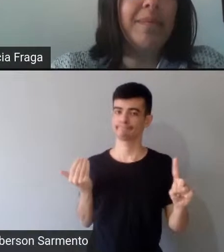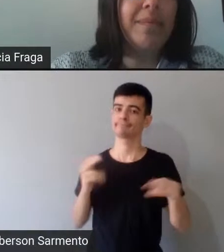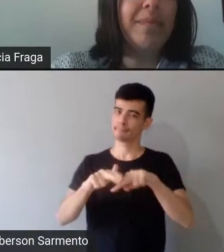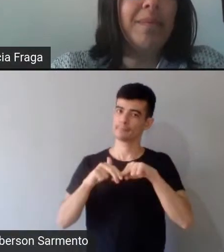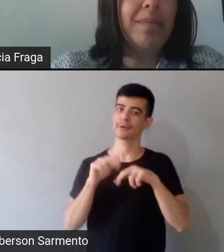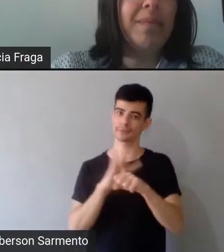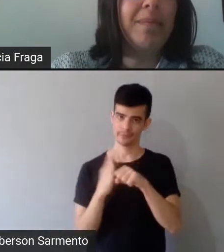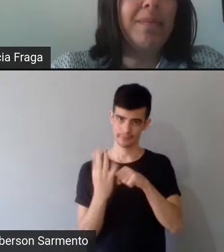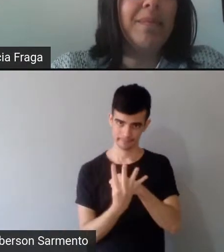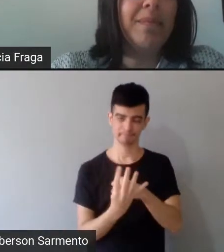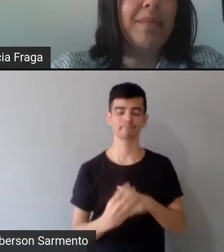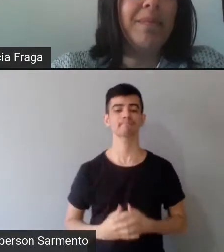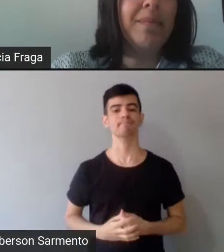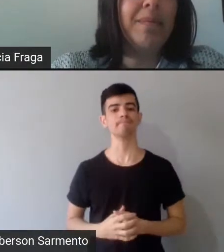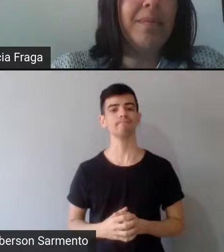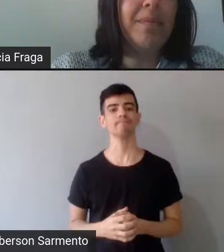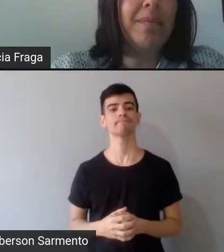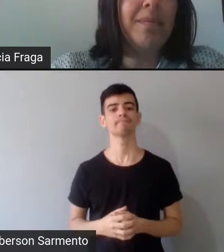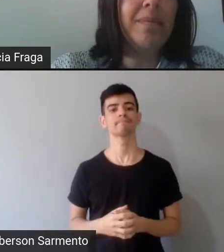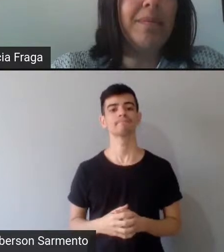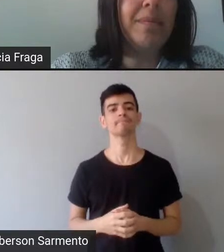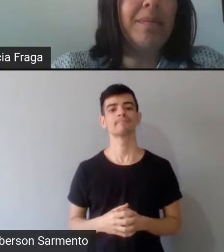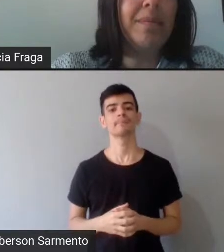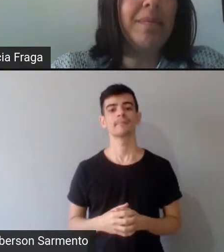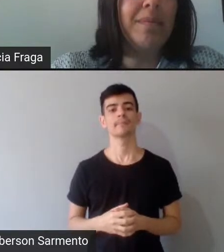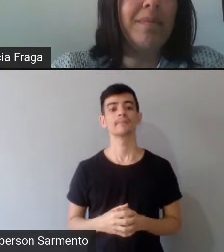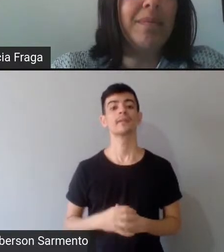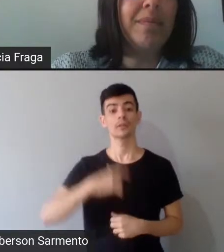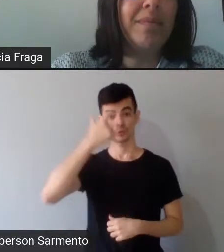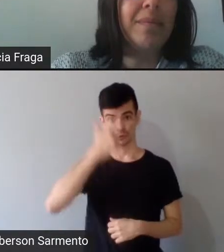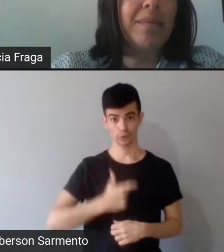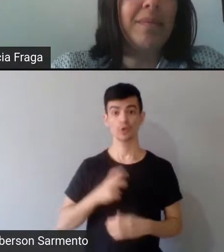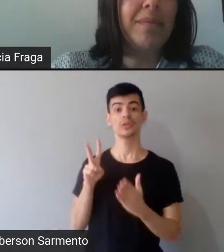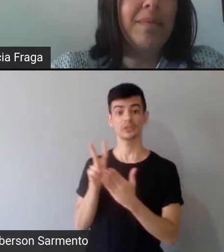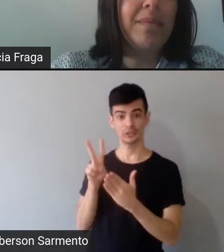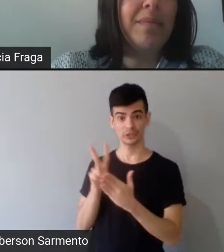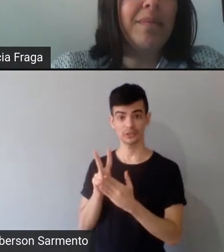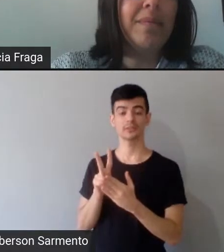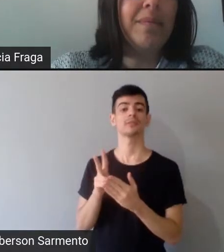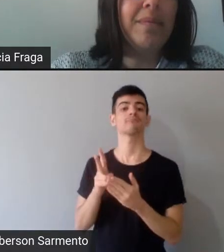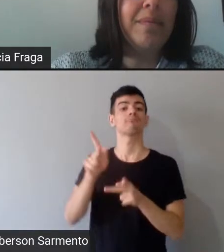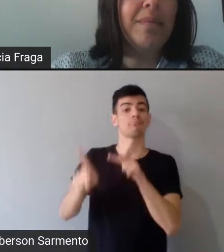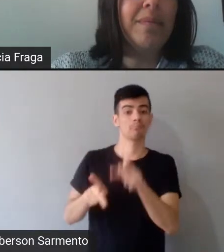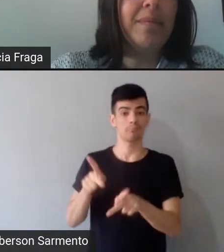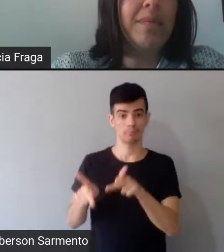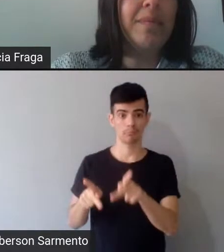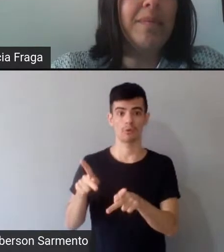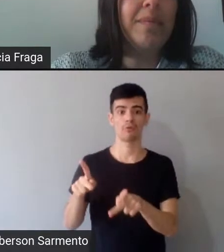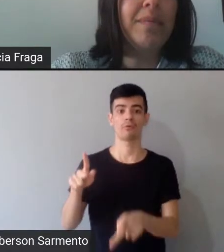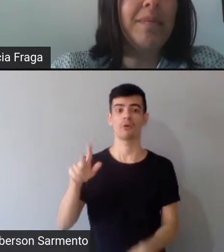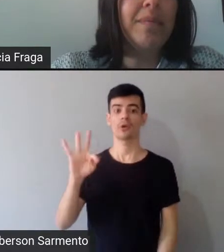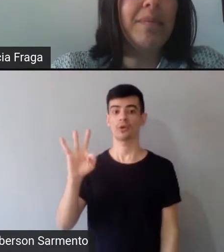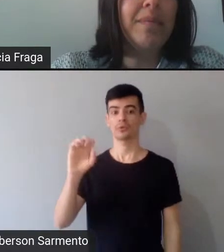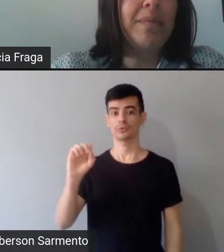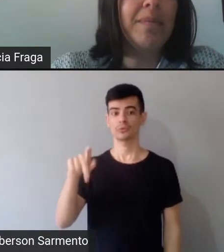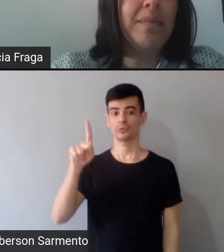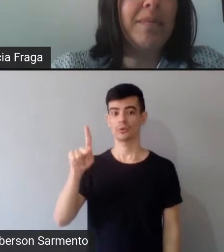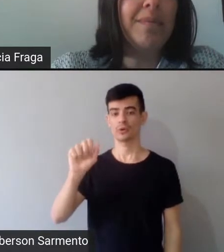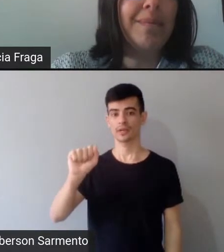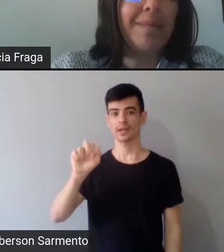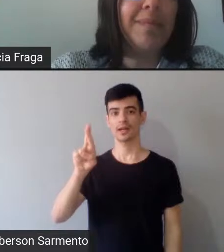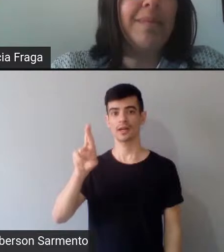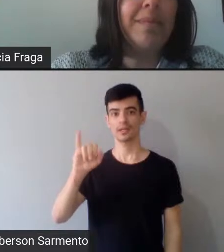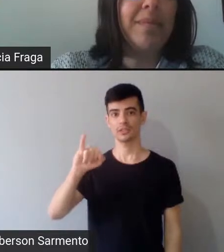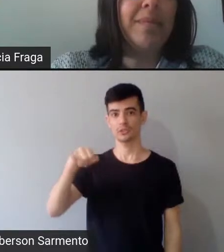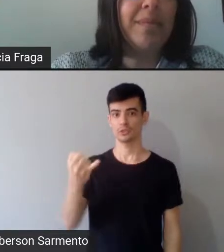e eu sou indígena do povo Tocariju, a Serra da Ibiapaba, um povo que ainda é considerado extinto, né,